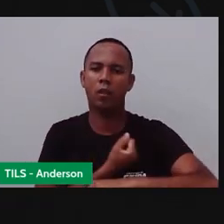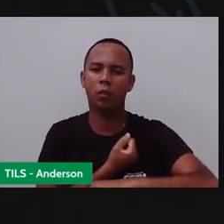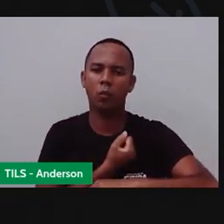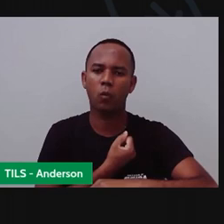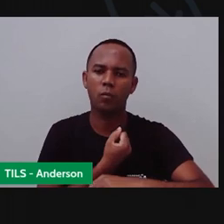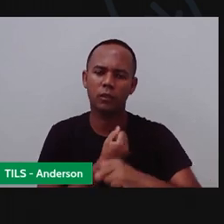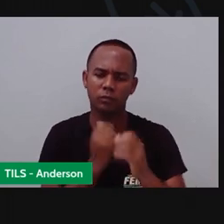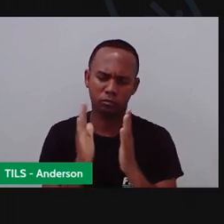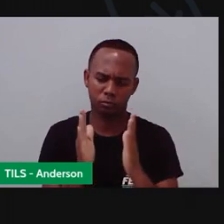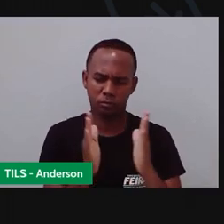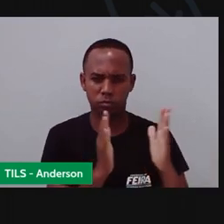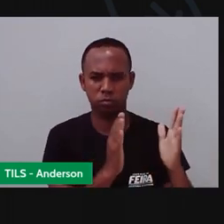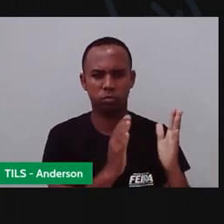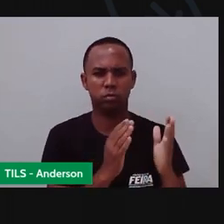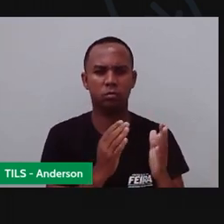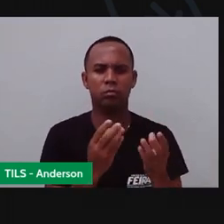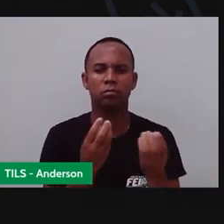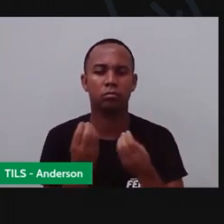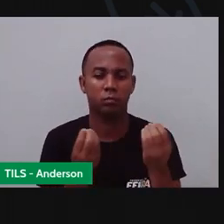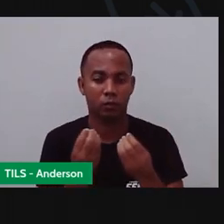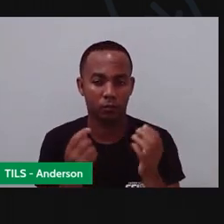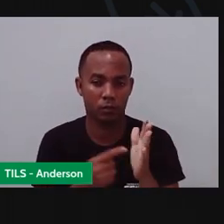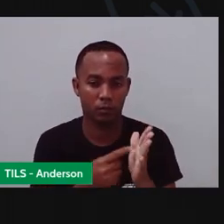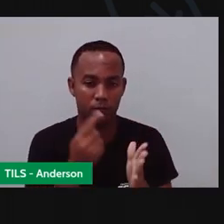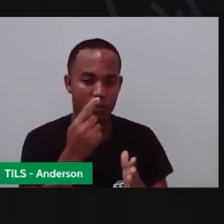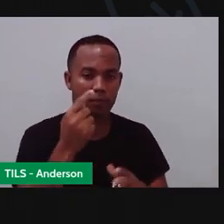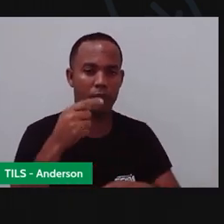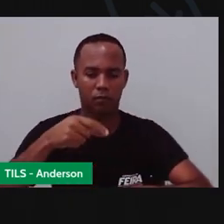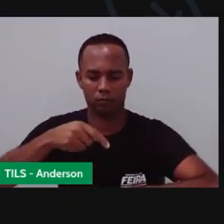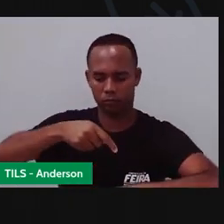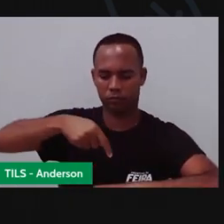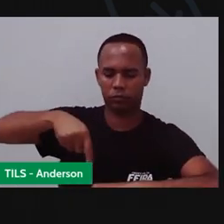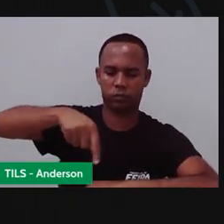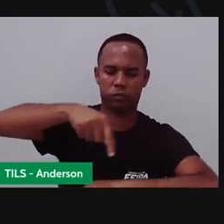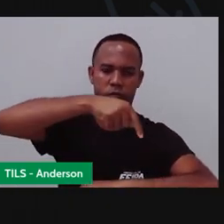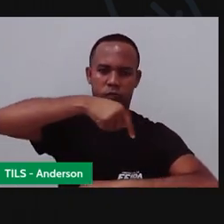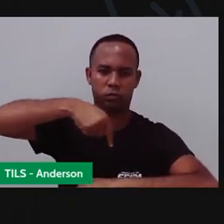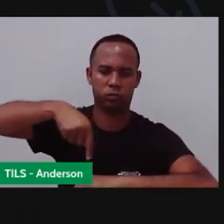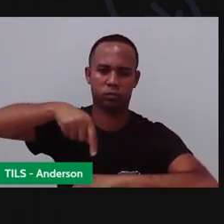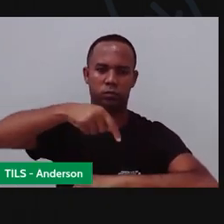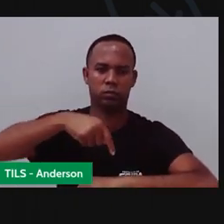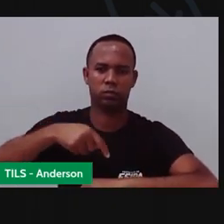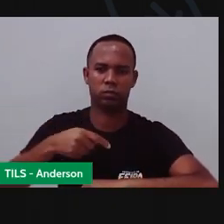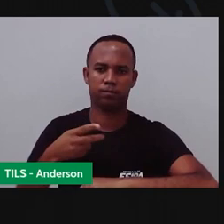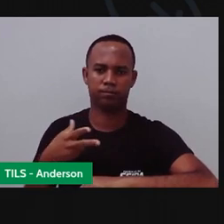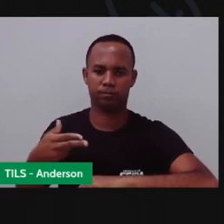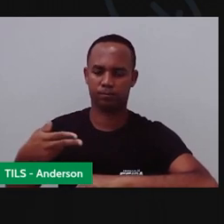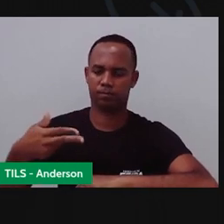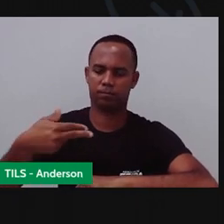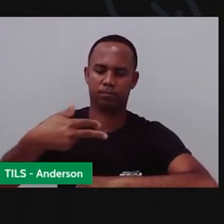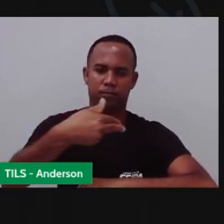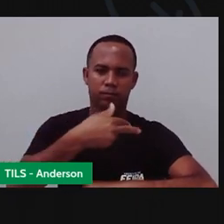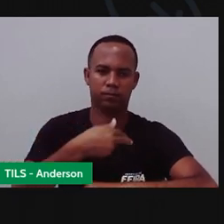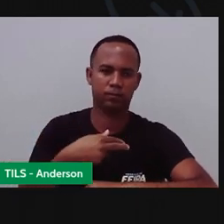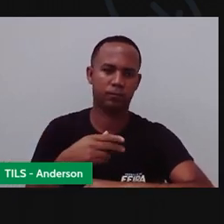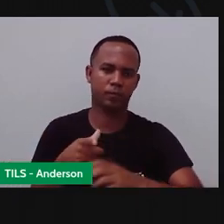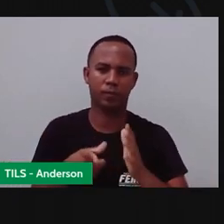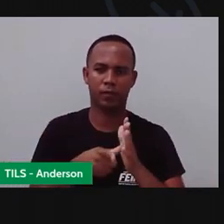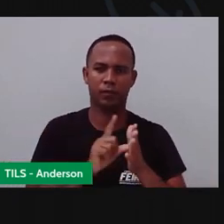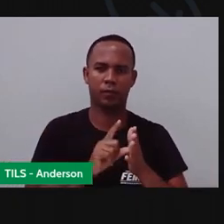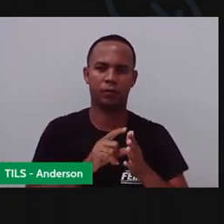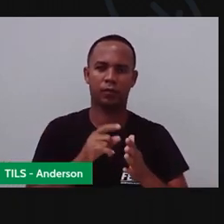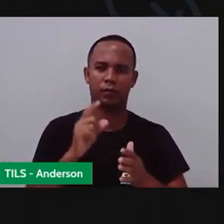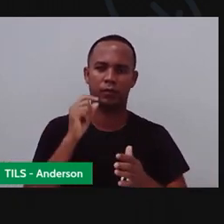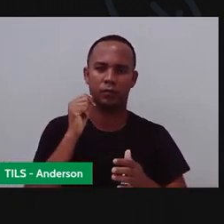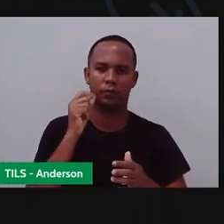primeiro a gente precisa de um círculo, né? Porque a maioria dos relógios de ponteiro, eles são formados aí com círculo. Então, eu vou precisar de uma canetinha, de um lápis,